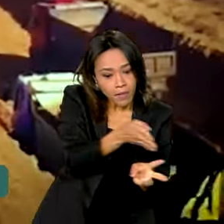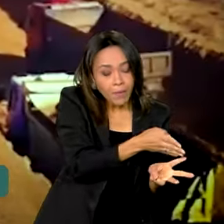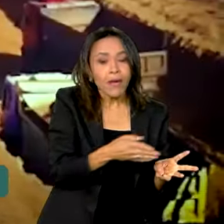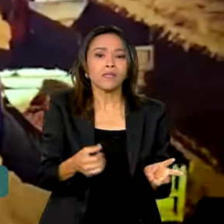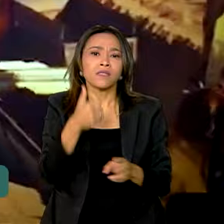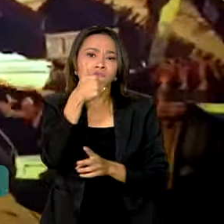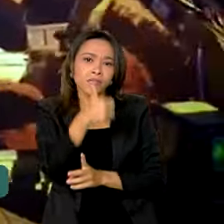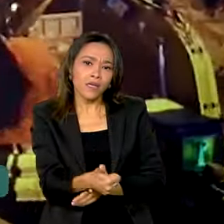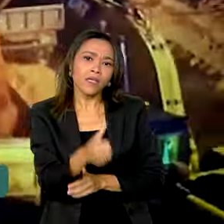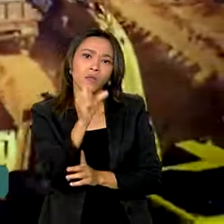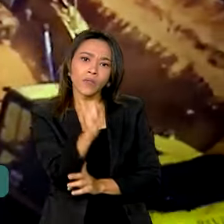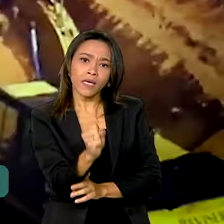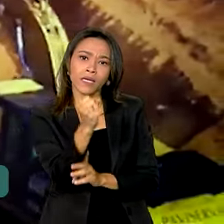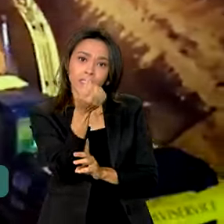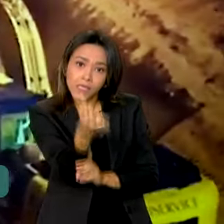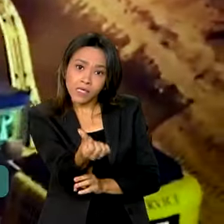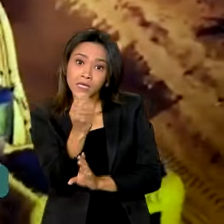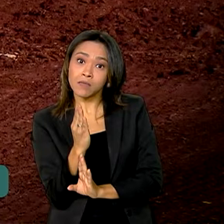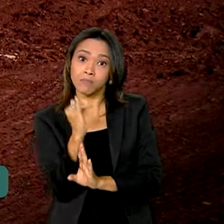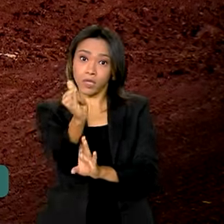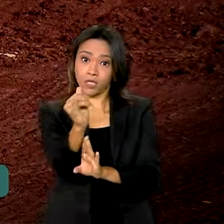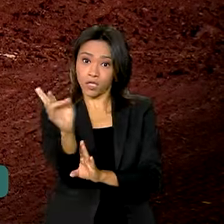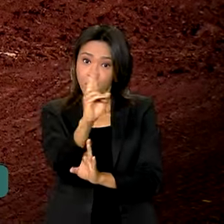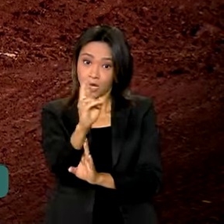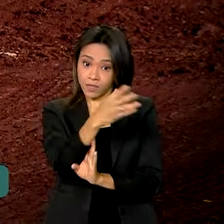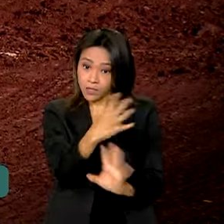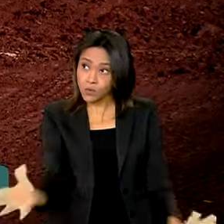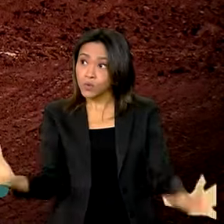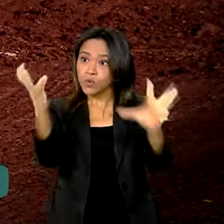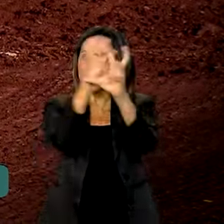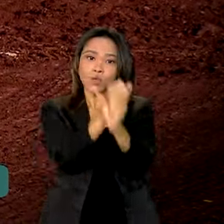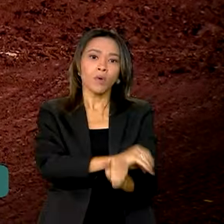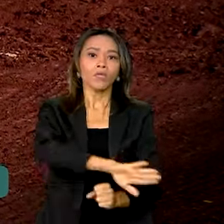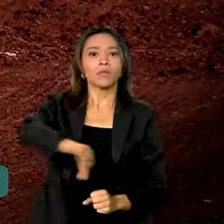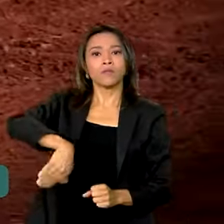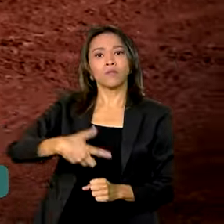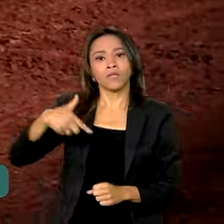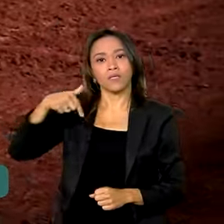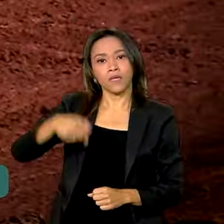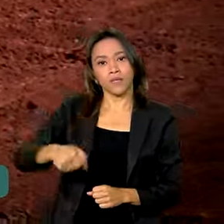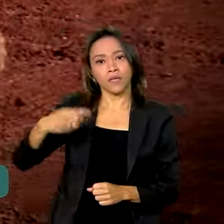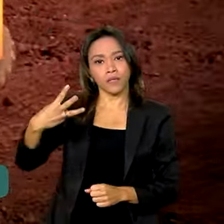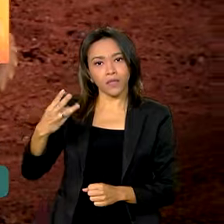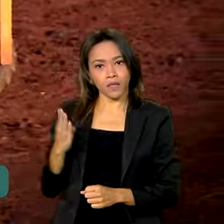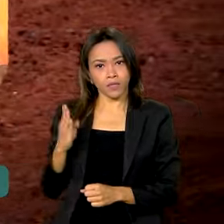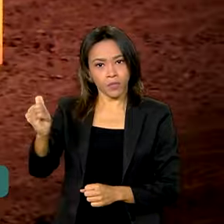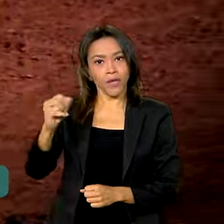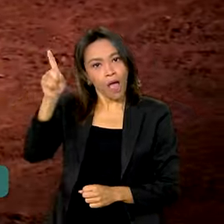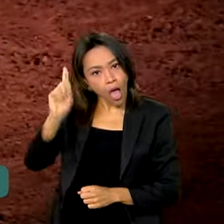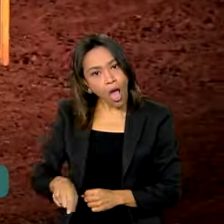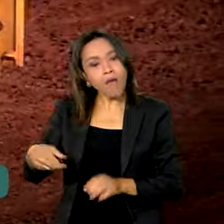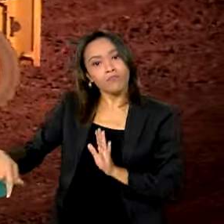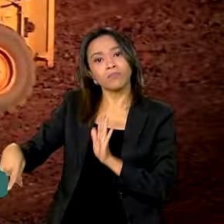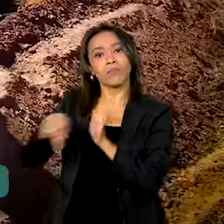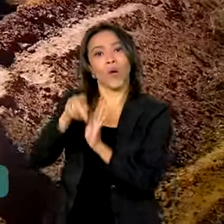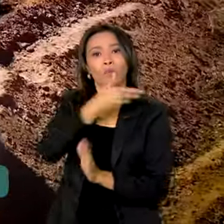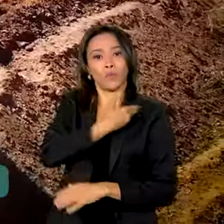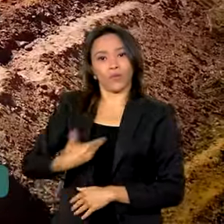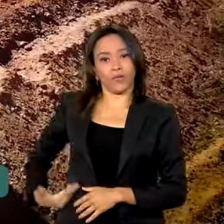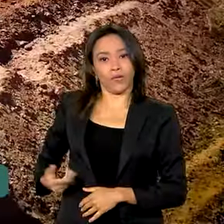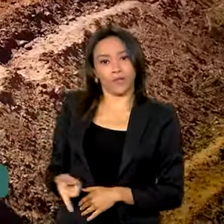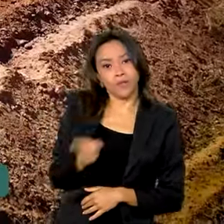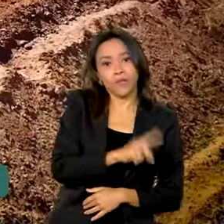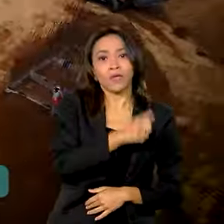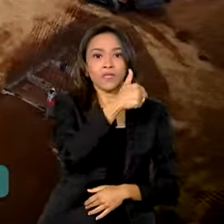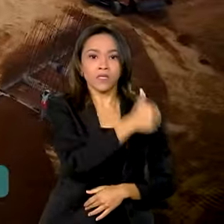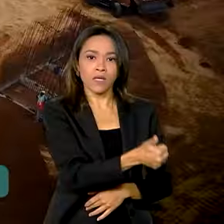R 186 bilhões. Desse total, R$ 73 bilhões serão de investimentos públicos e R